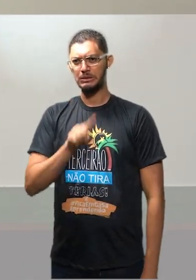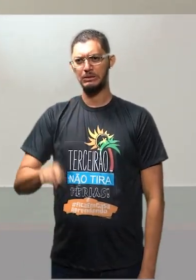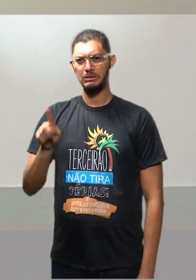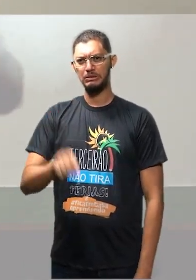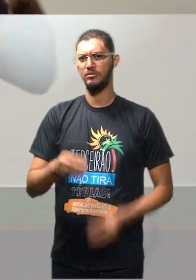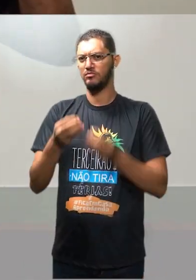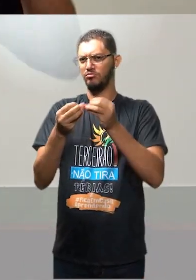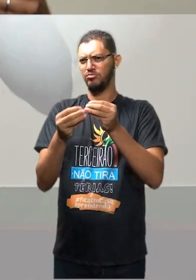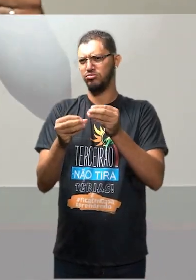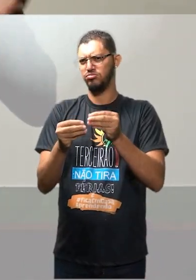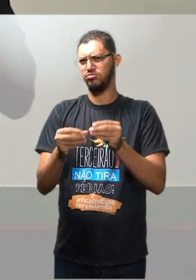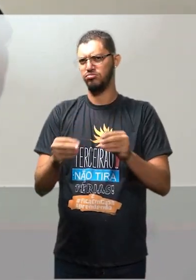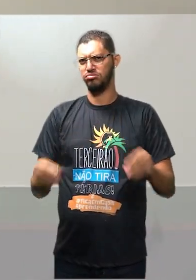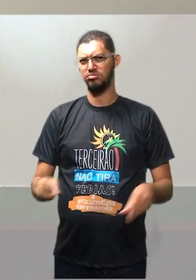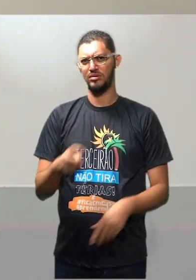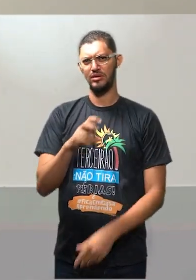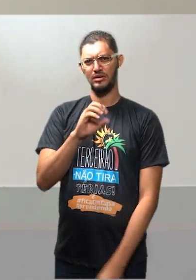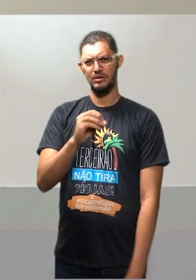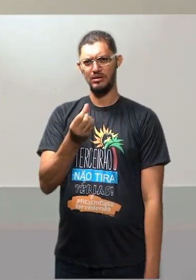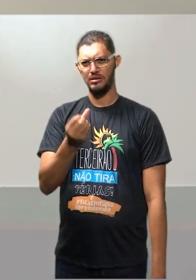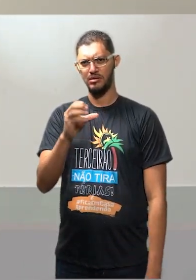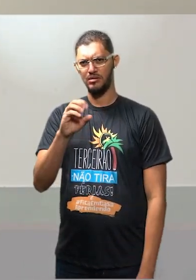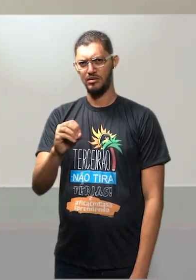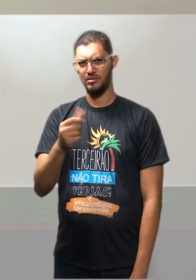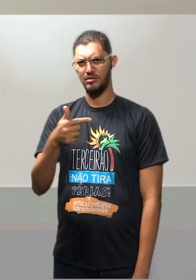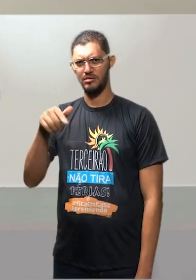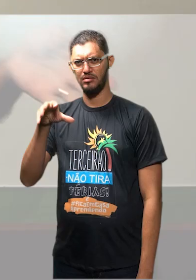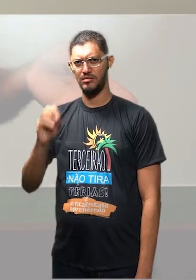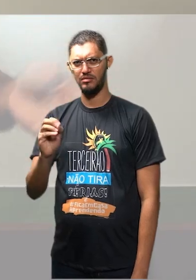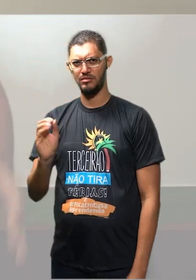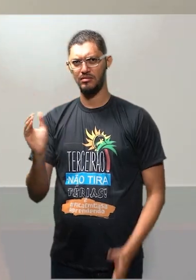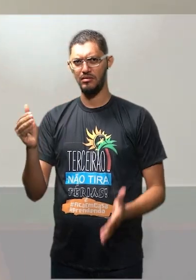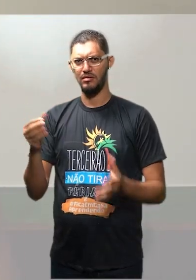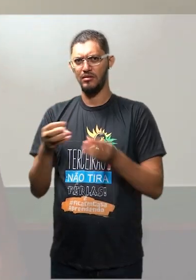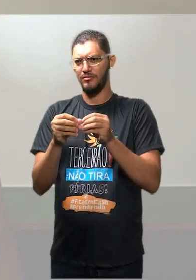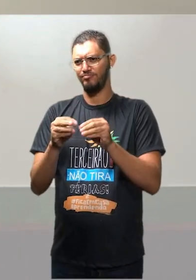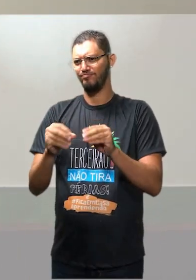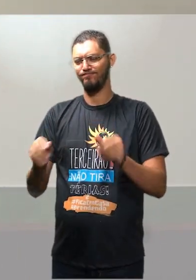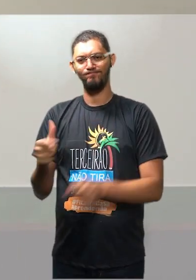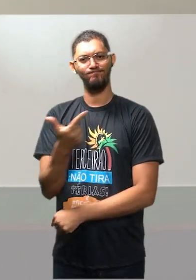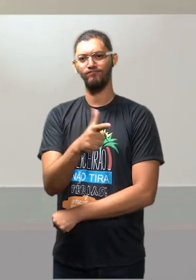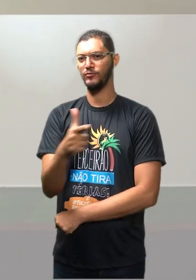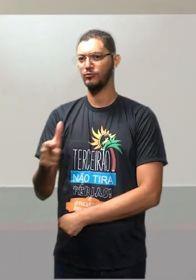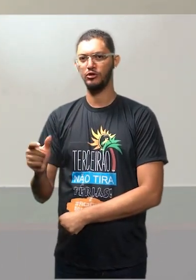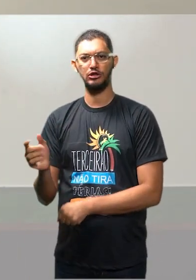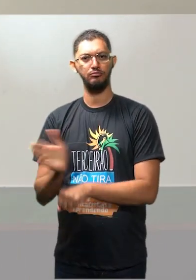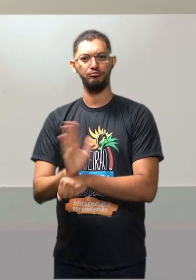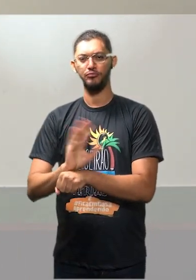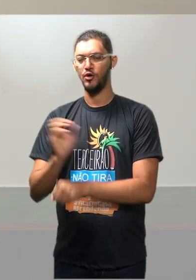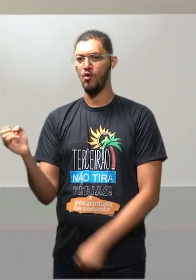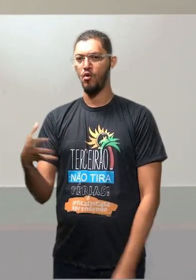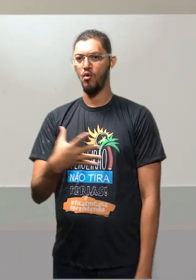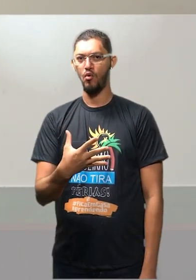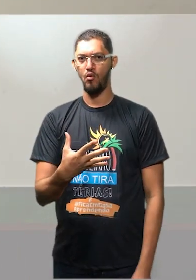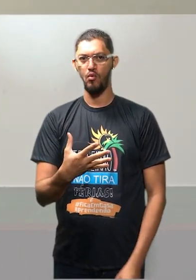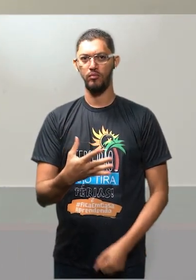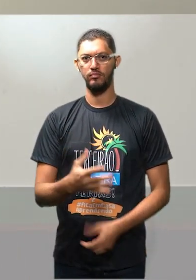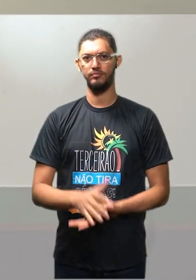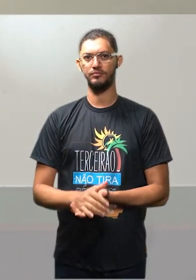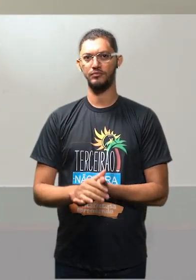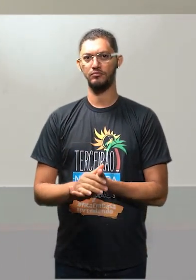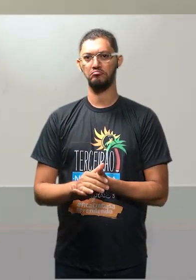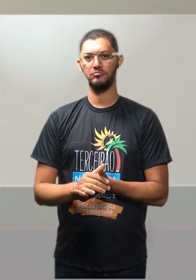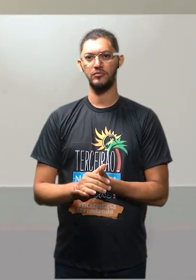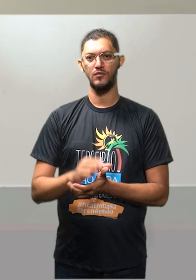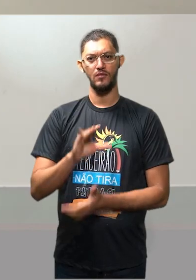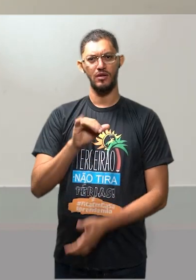minguando. De 50, 60, 70, praticamente já não tem mais cinema novo. Os cineastras, muitos foram